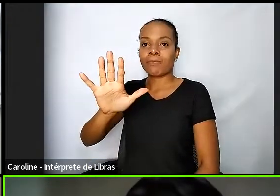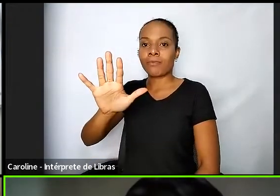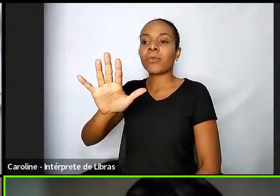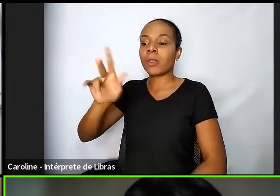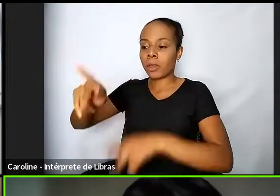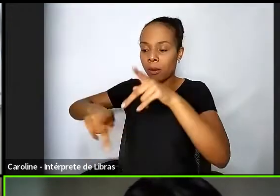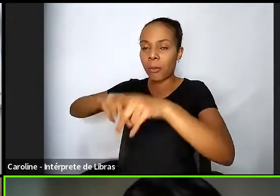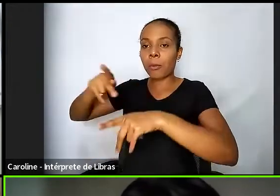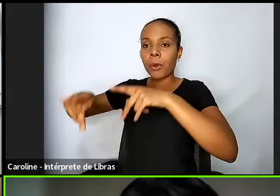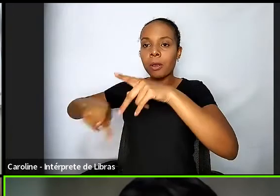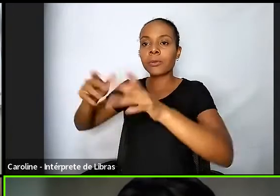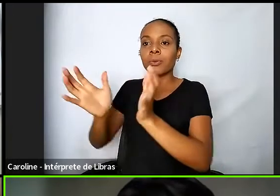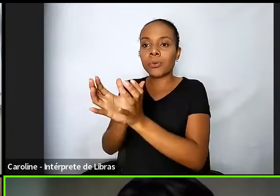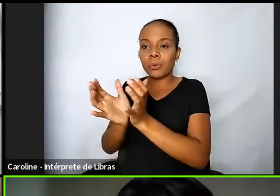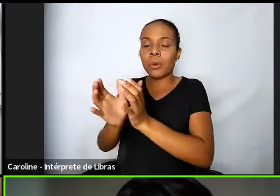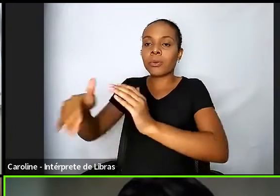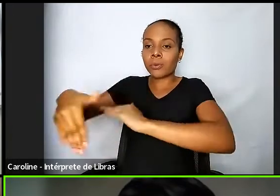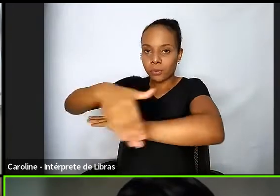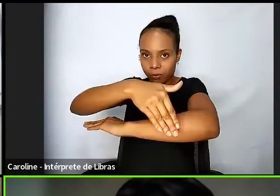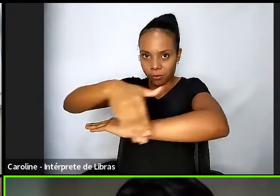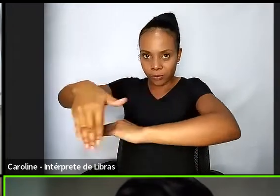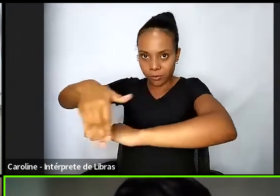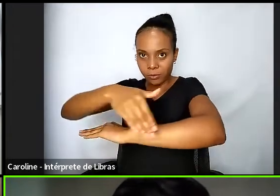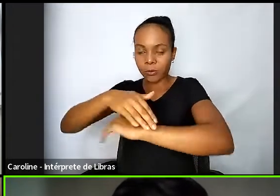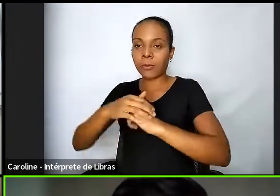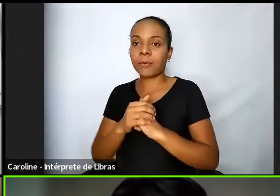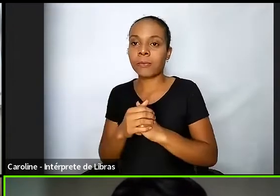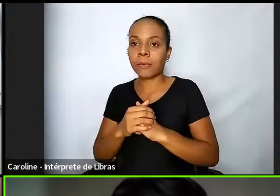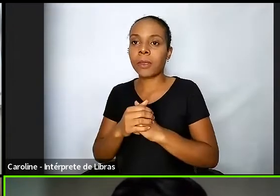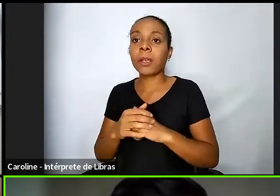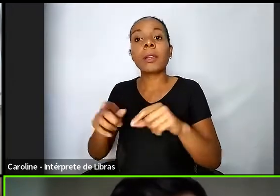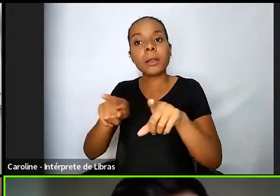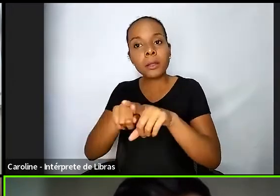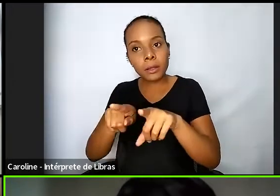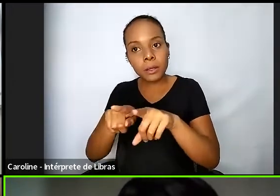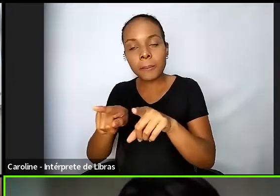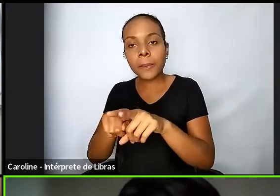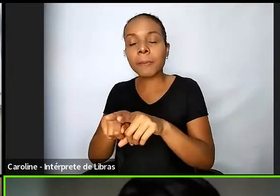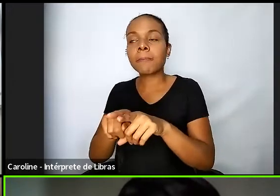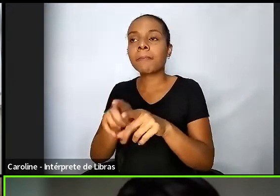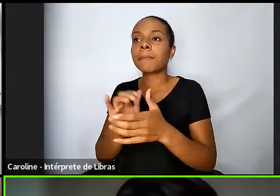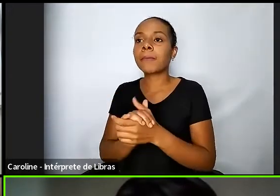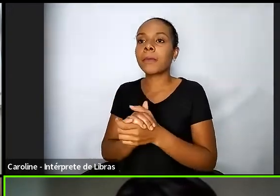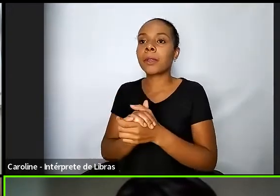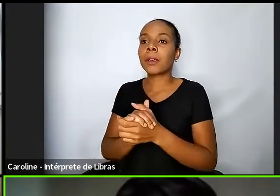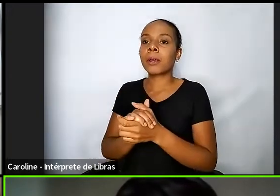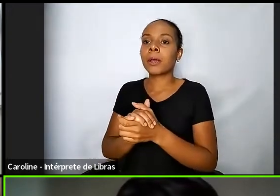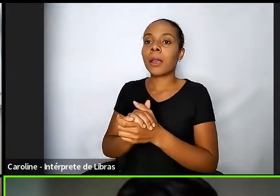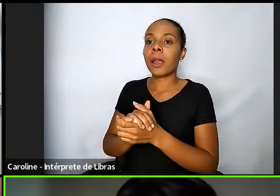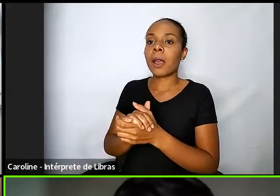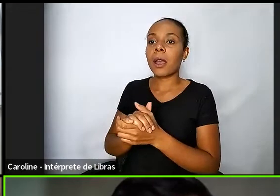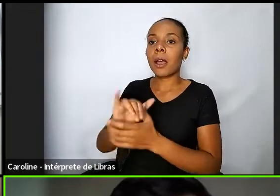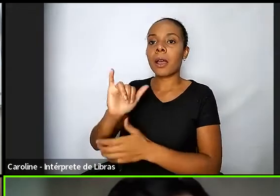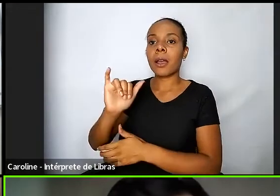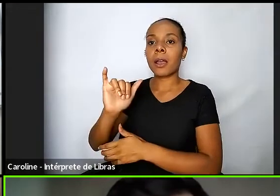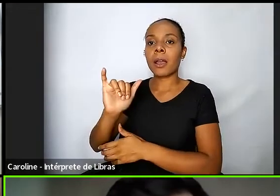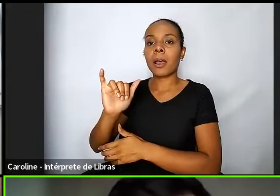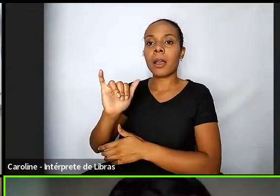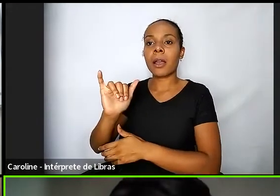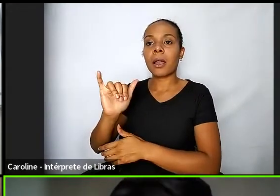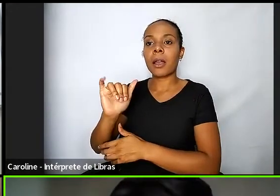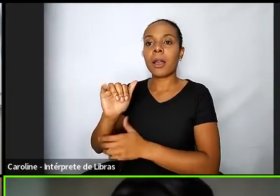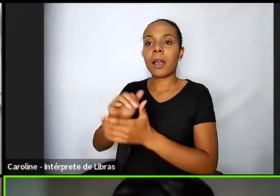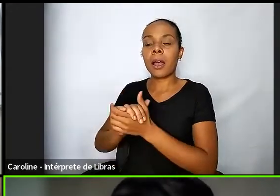a pessoas né como por exemplo a irmã Cristina Bovi né que é uma